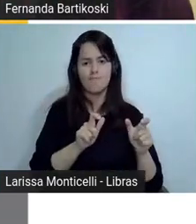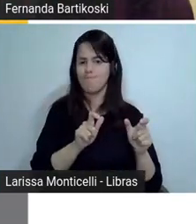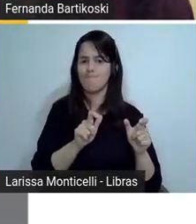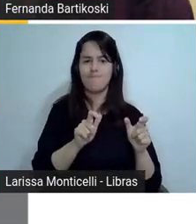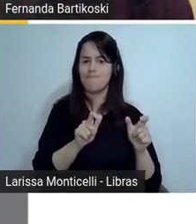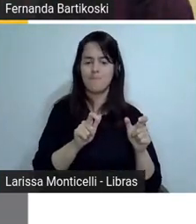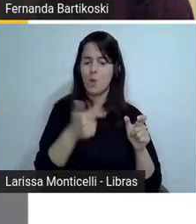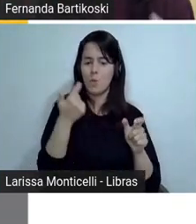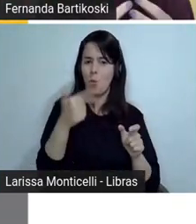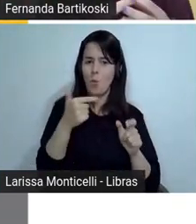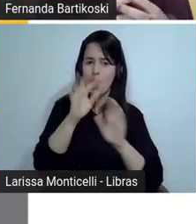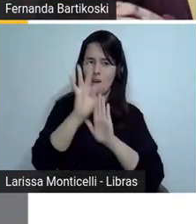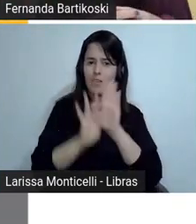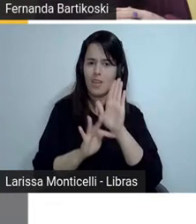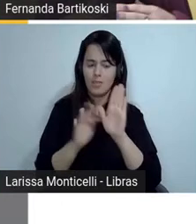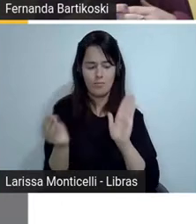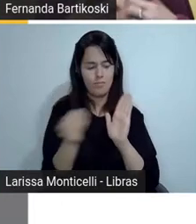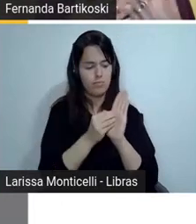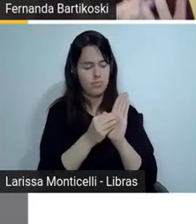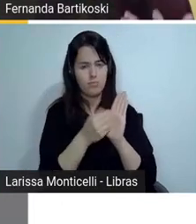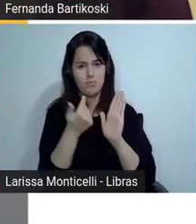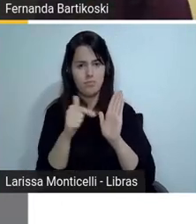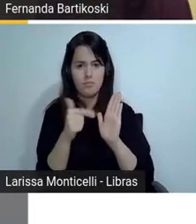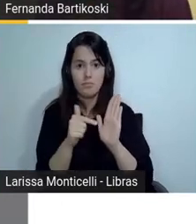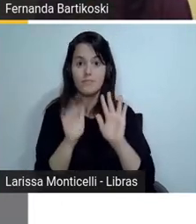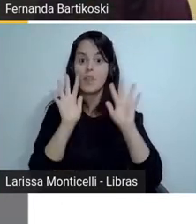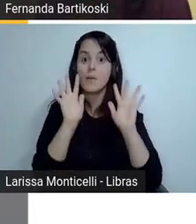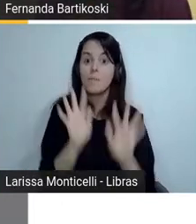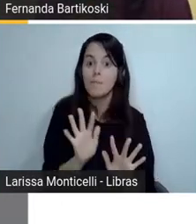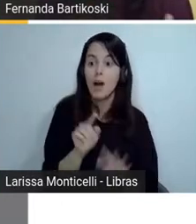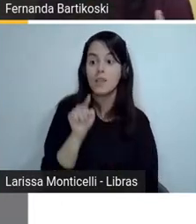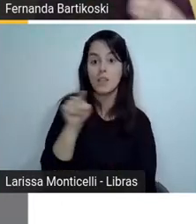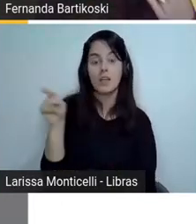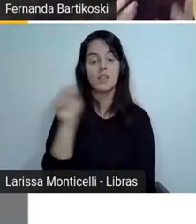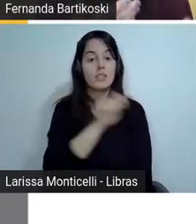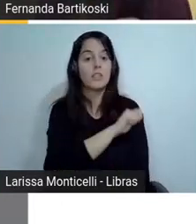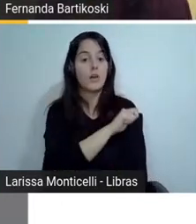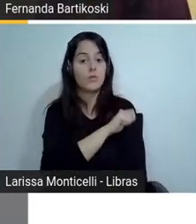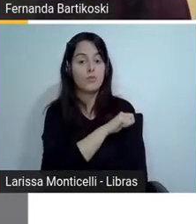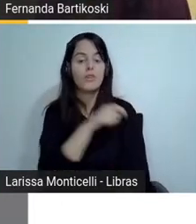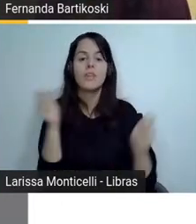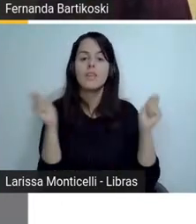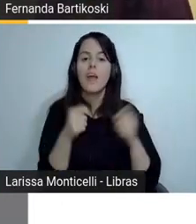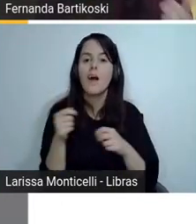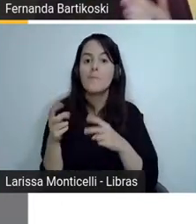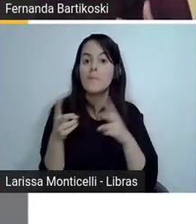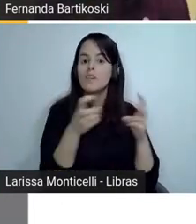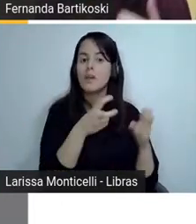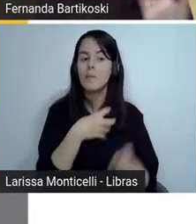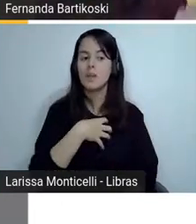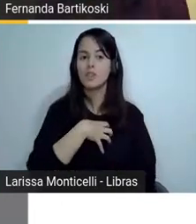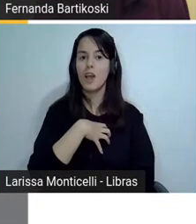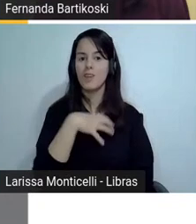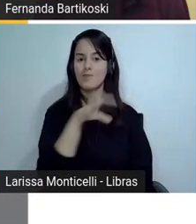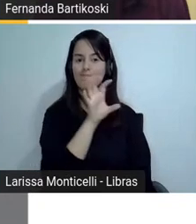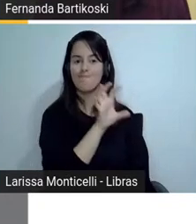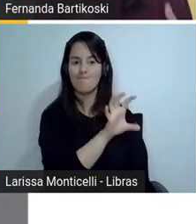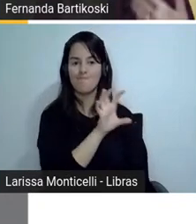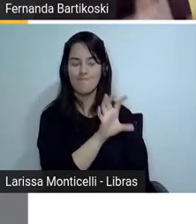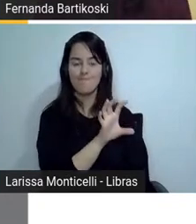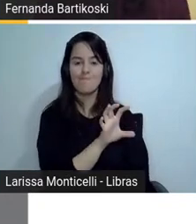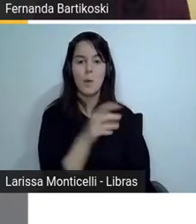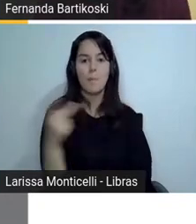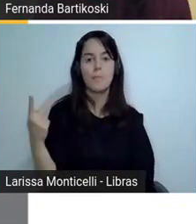explícito no texto mas o aluno ele vai conseguir chegar a essas confusões a partir de uma leitura